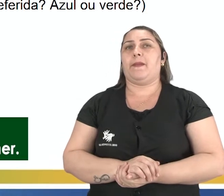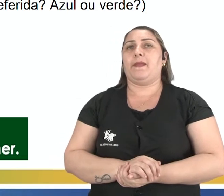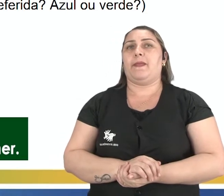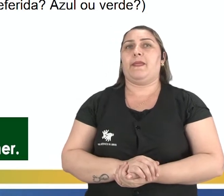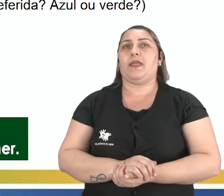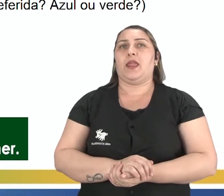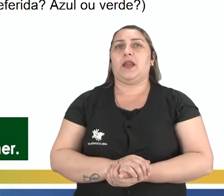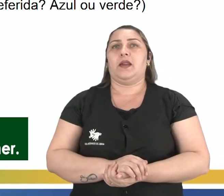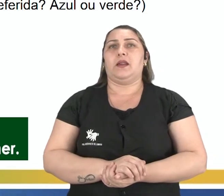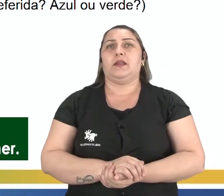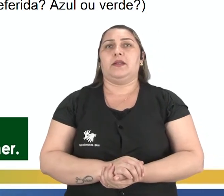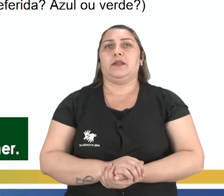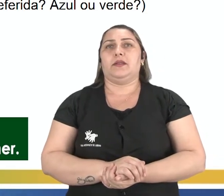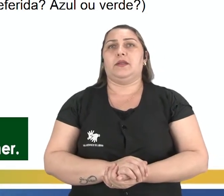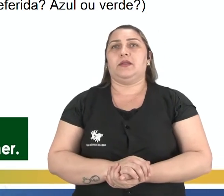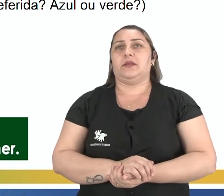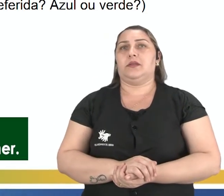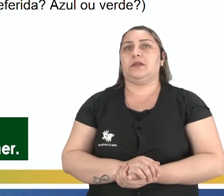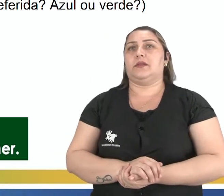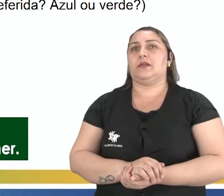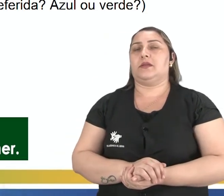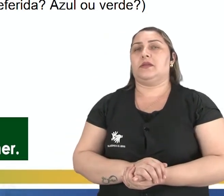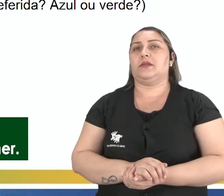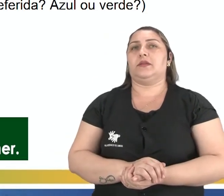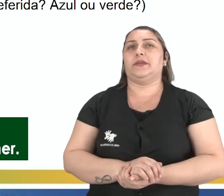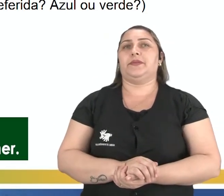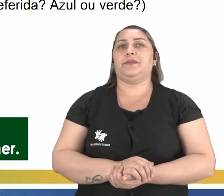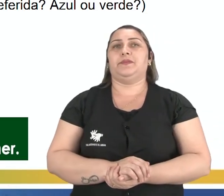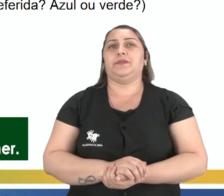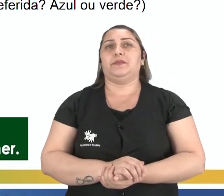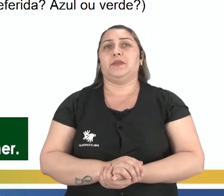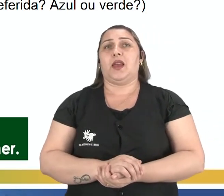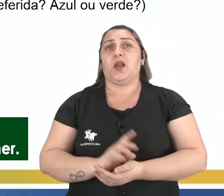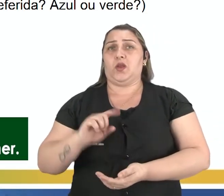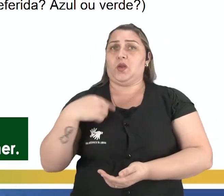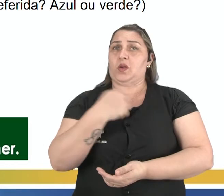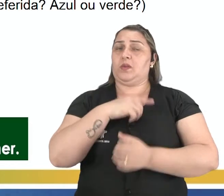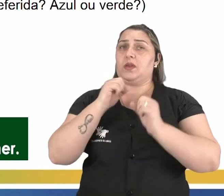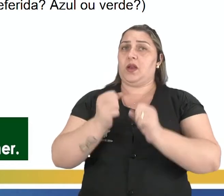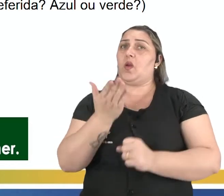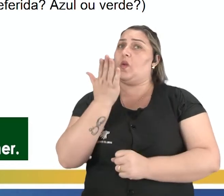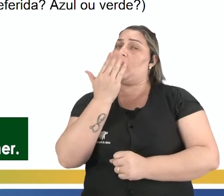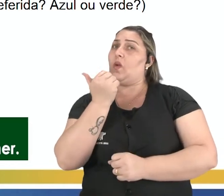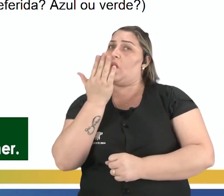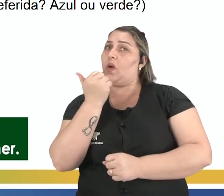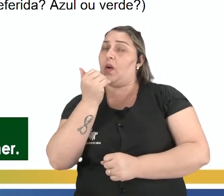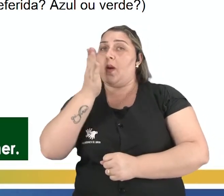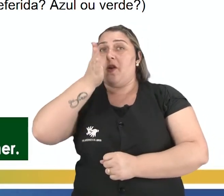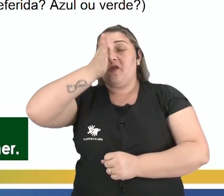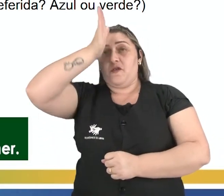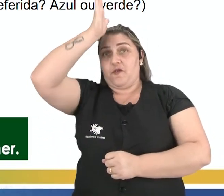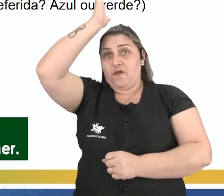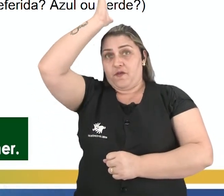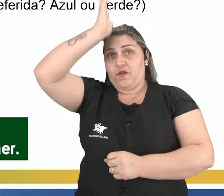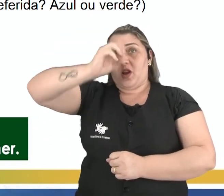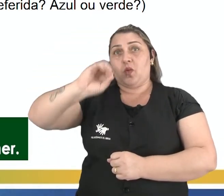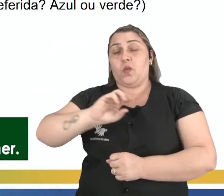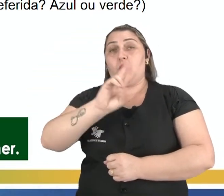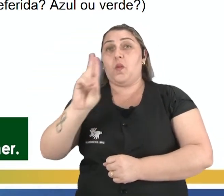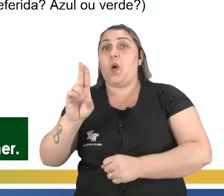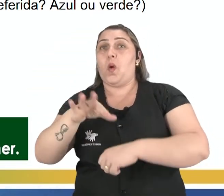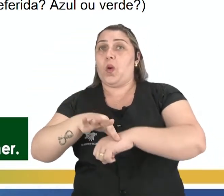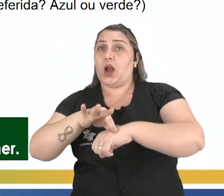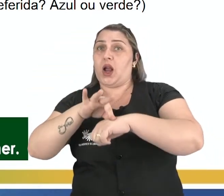We can eat chicken or pork for dinner. Nós podemos comer frango ou carne de